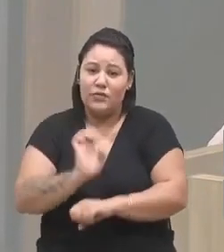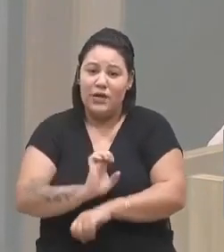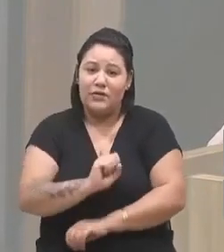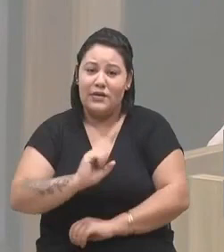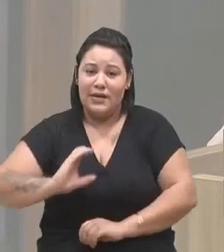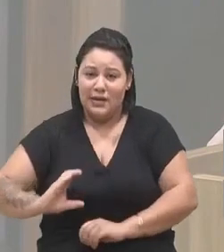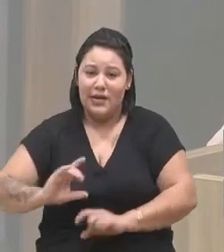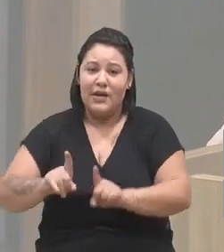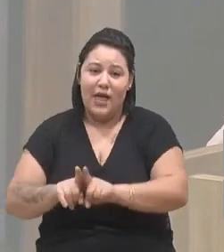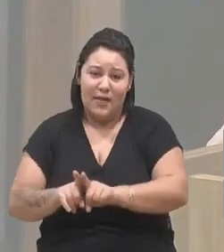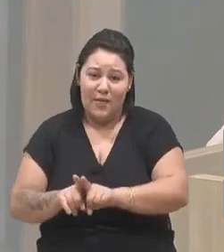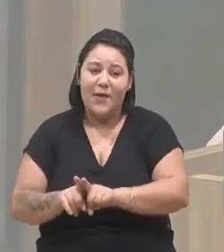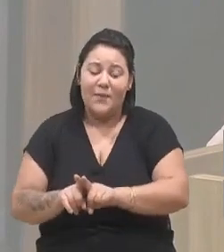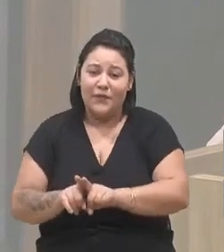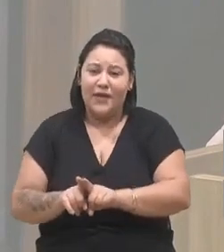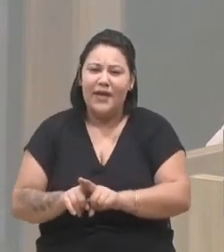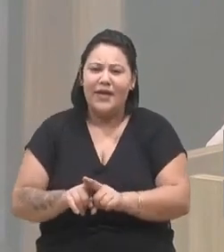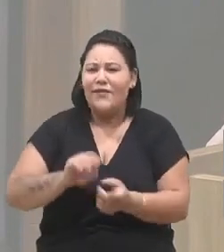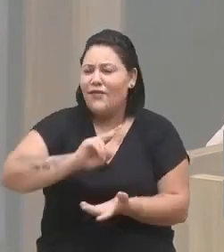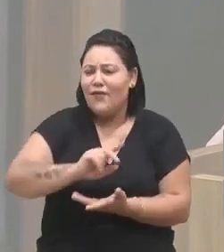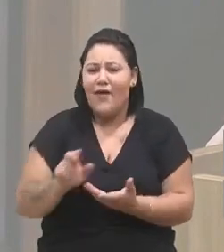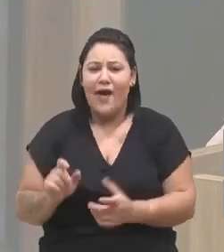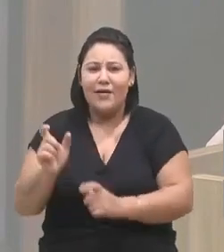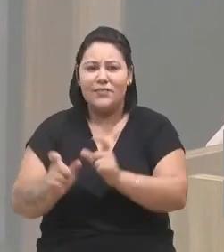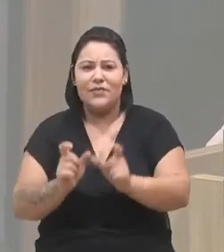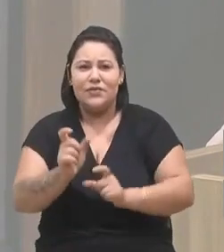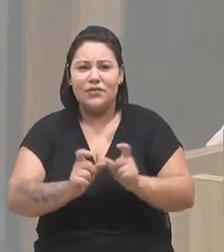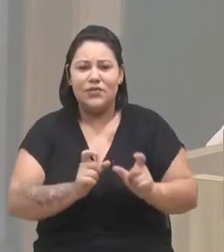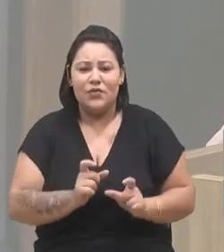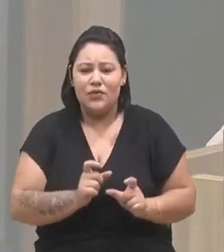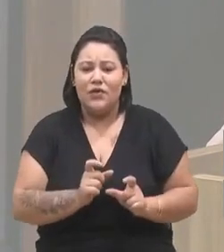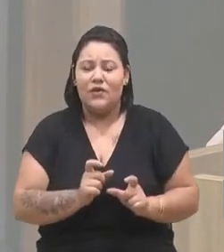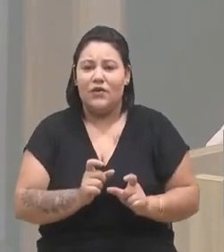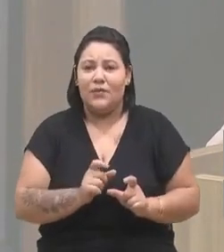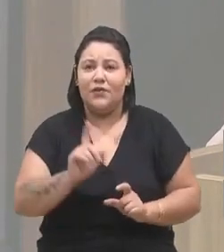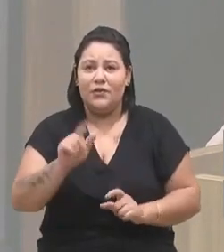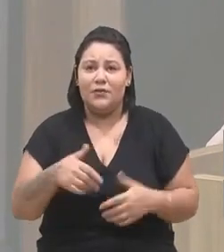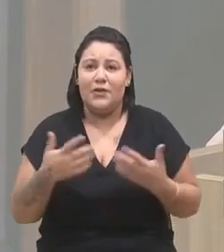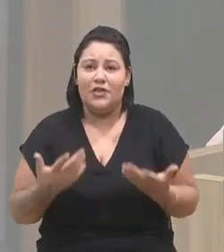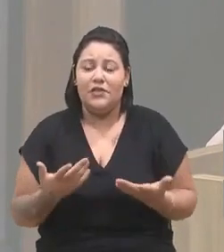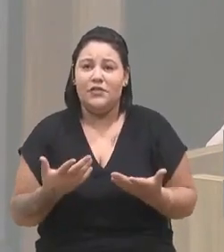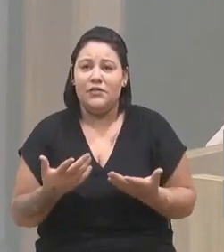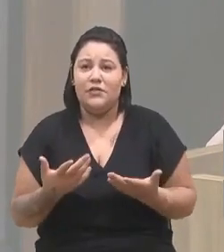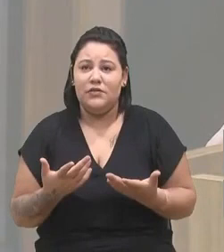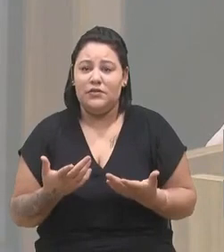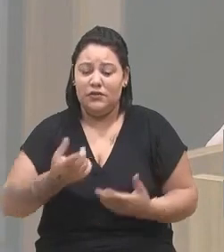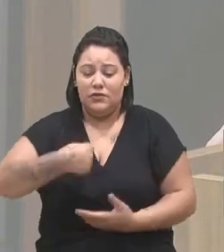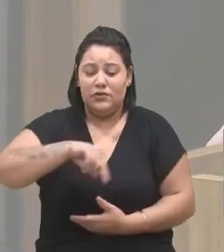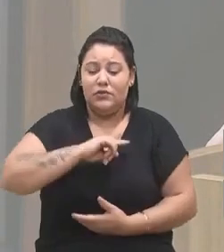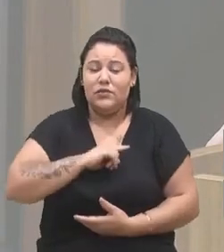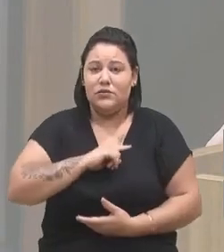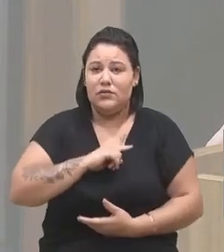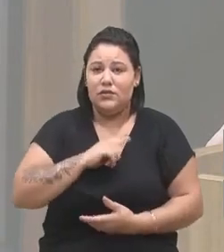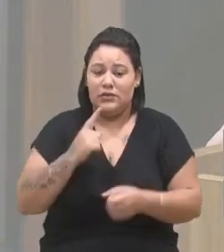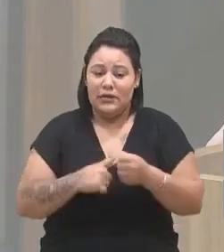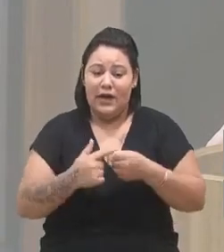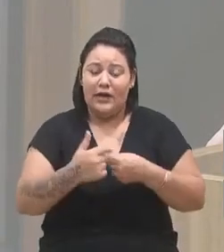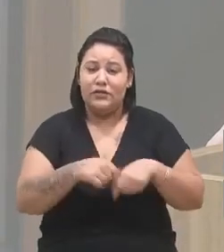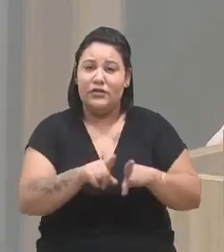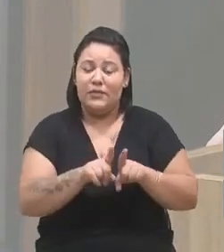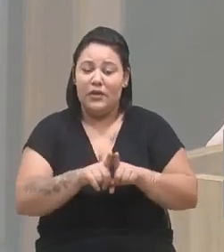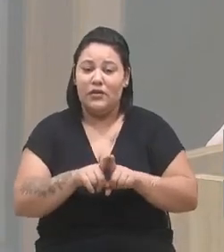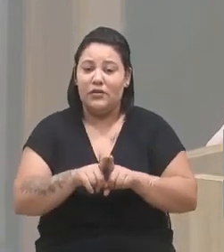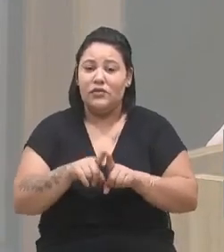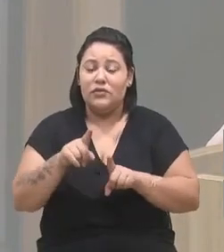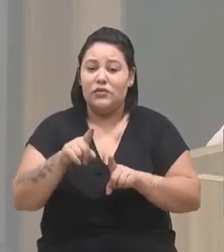e que diversas pessoas, diversas pessoas aqui do nosso município, nos